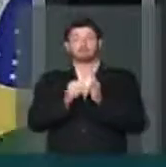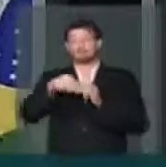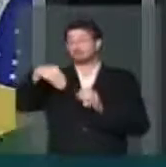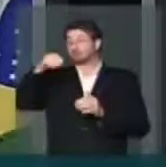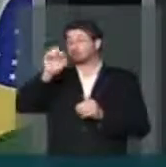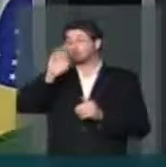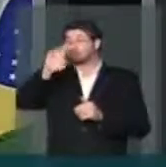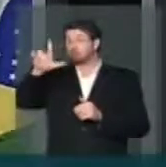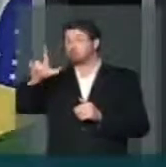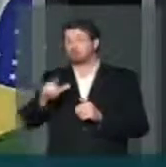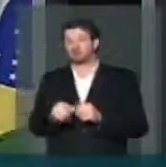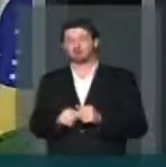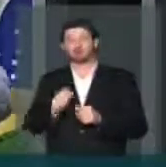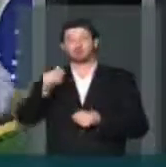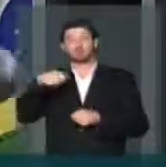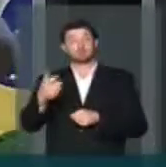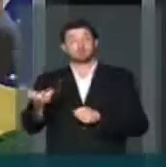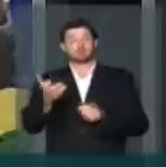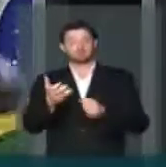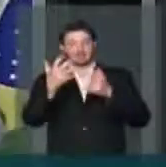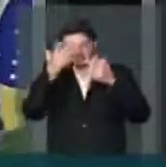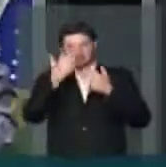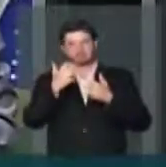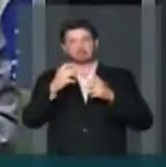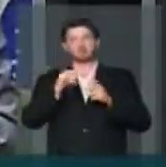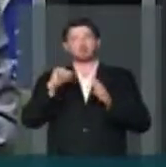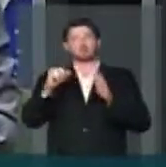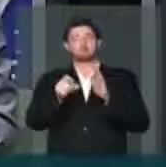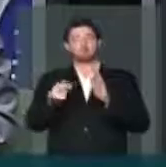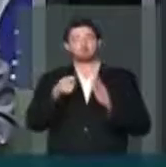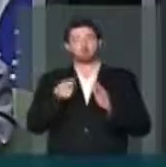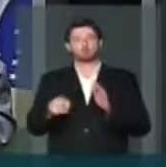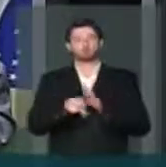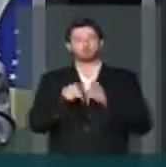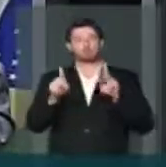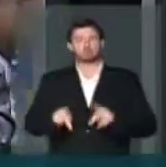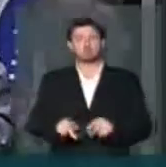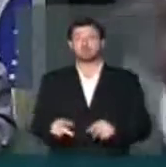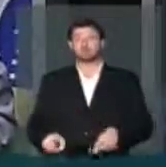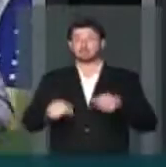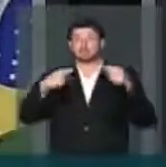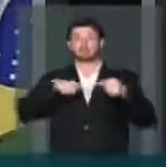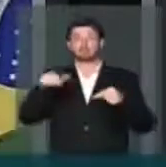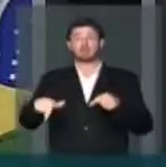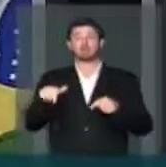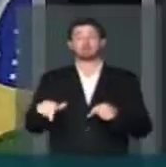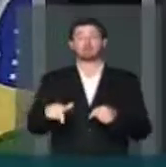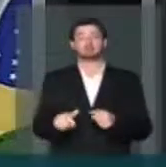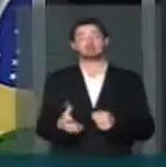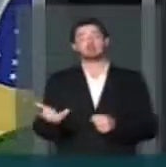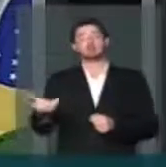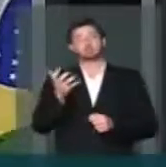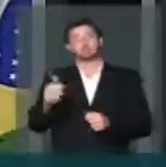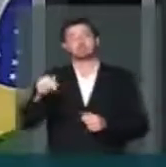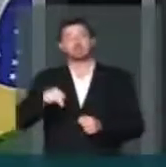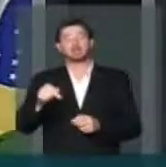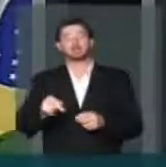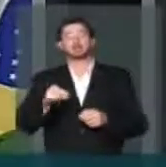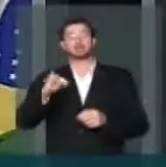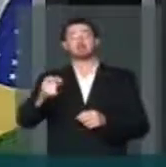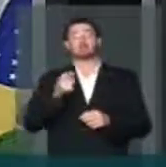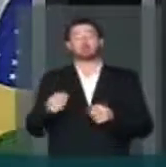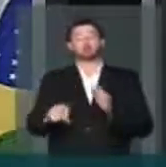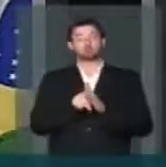moral na gestão com aqueles que querem levar a sério os impostos do povo brasileiro. E o desafio lançado está feito. Queremos aqui o